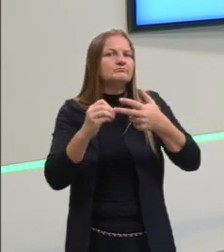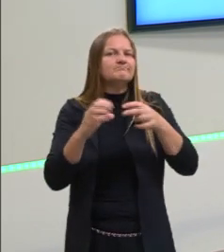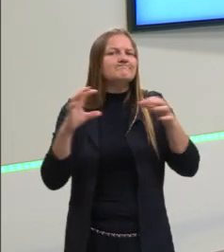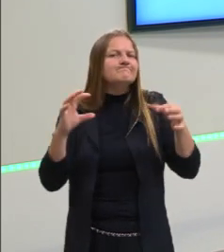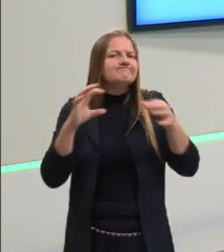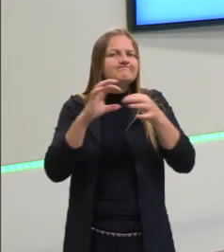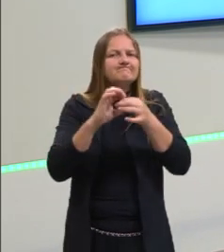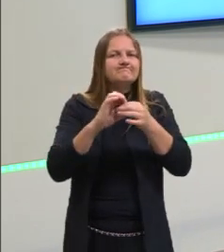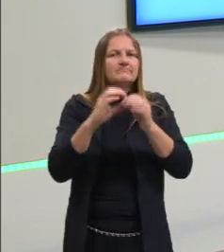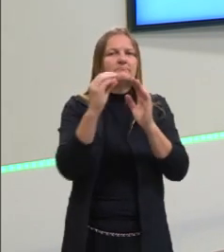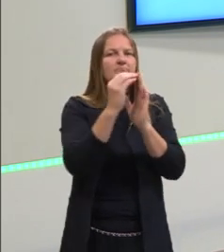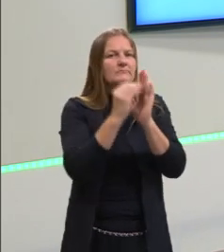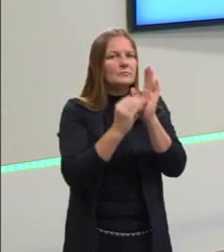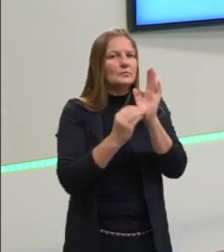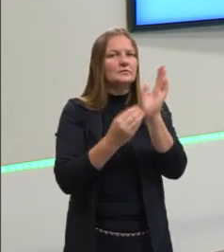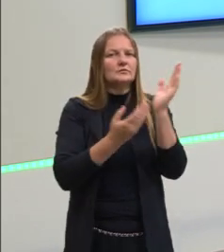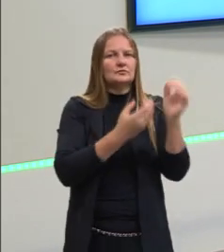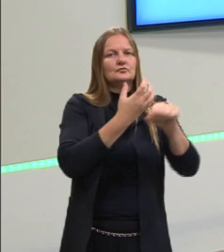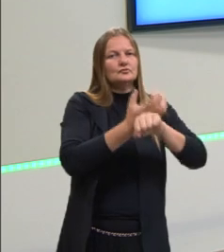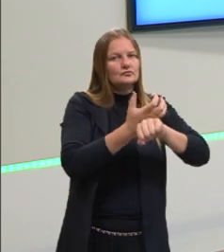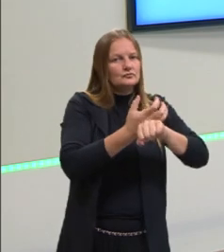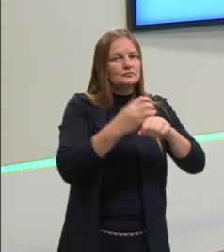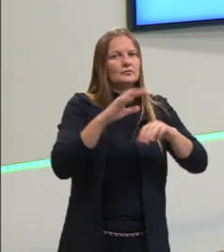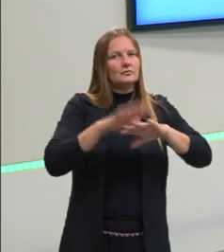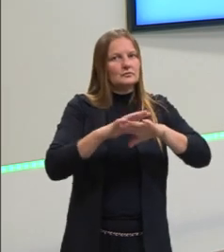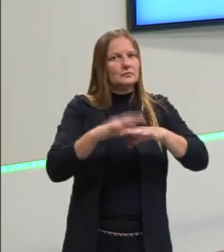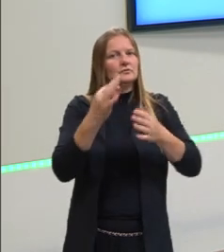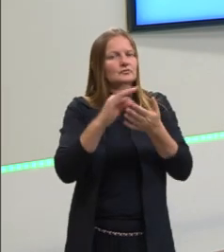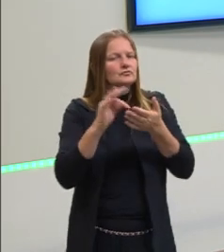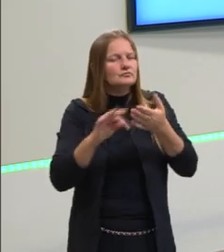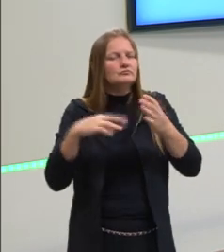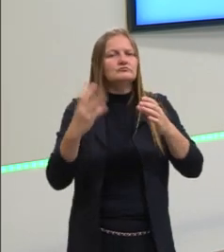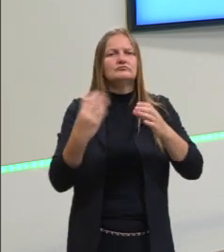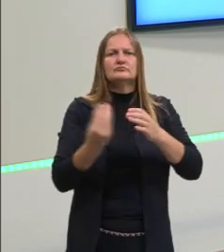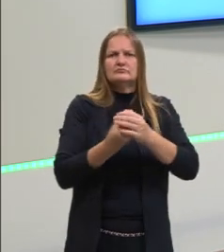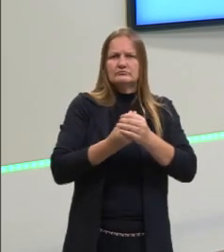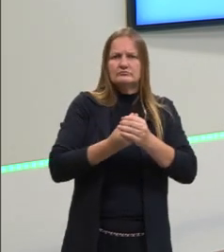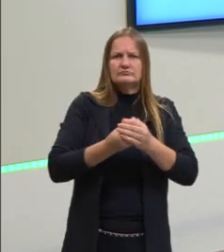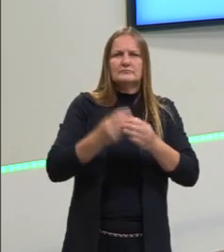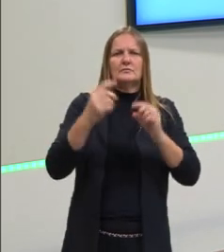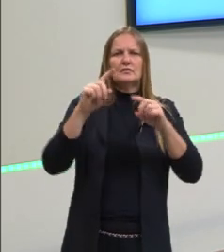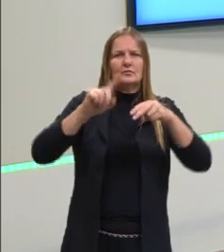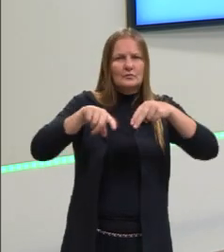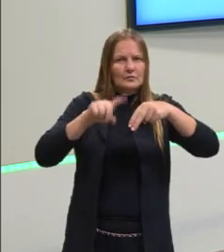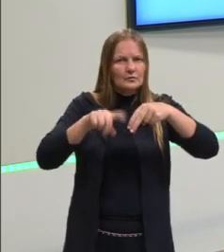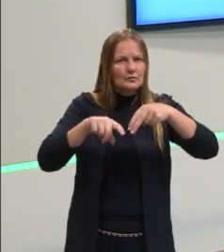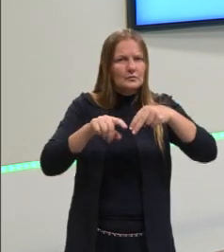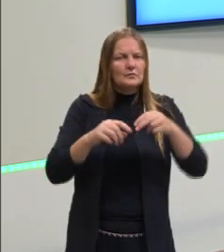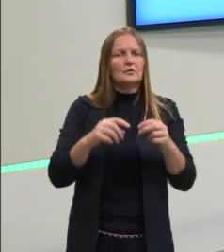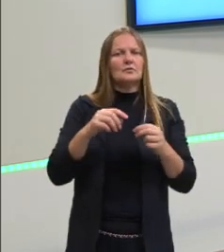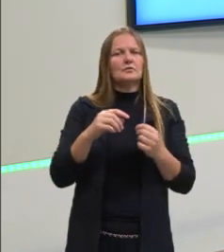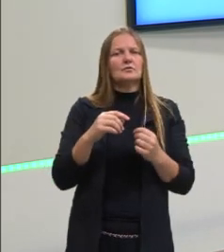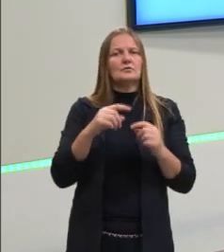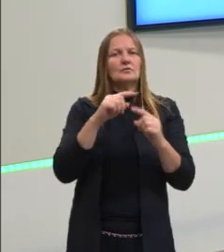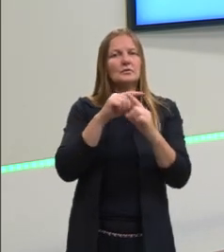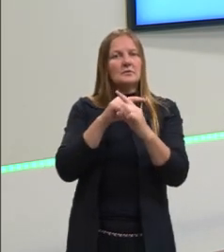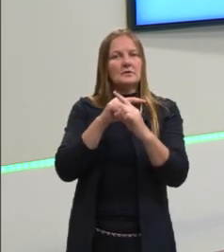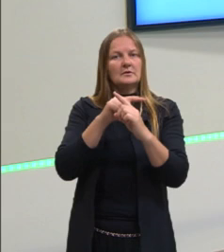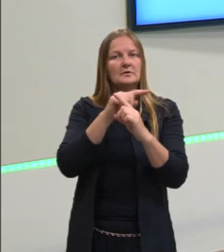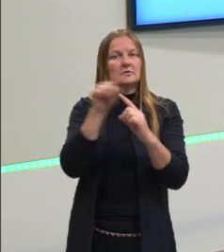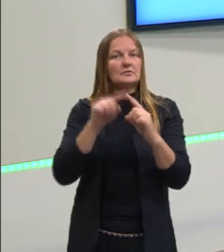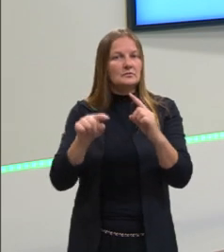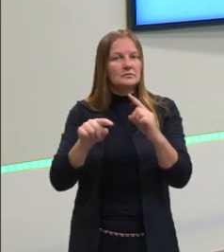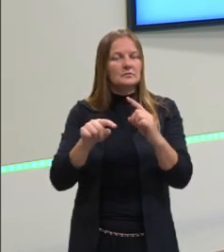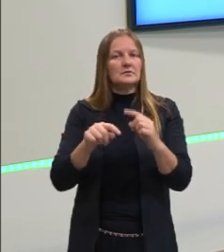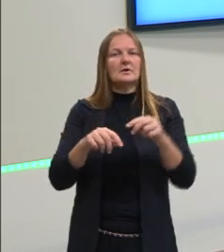associadas a essa disciplina de teoria dos conjuntos, conjuntos naturais, conjunto dos inteiros, conjunto dos